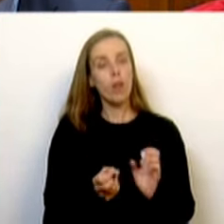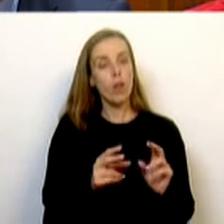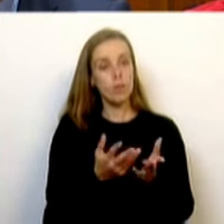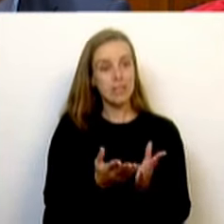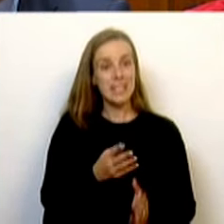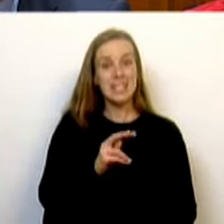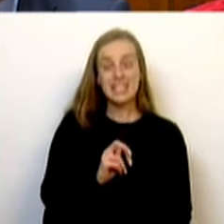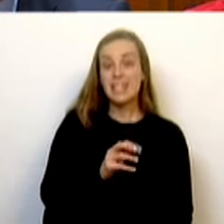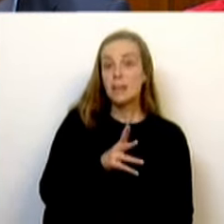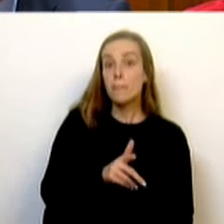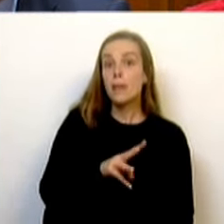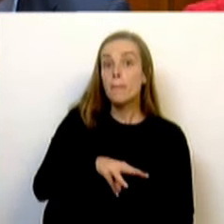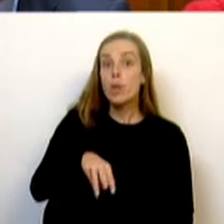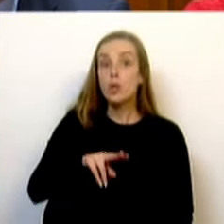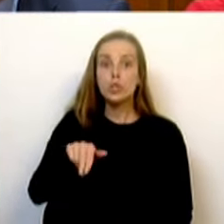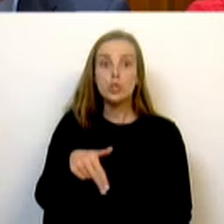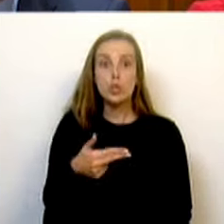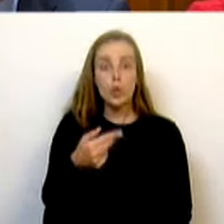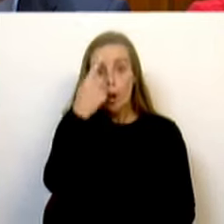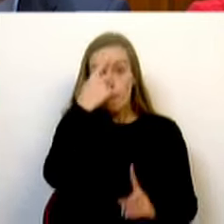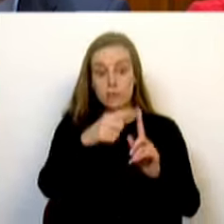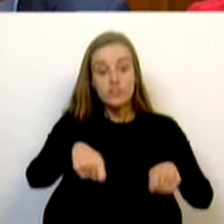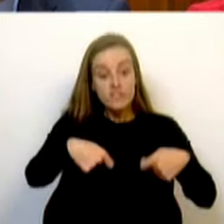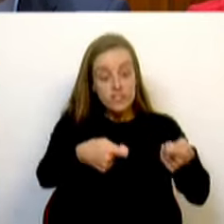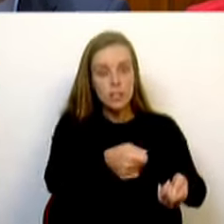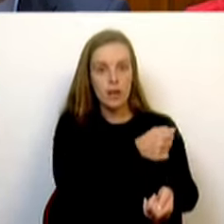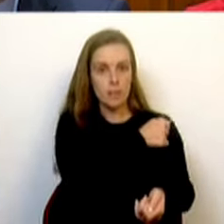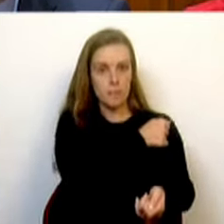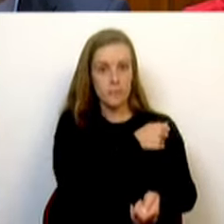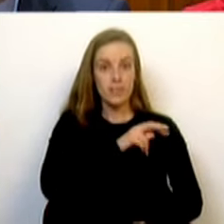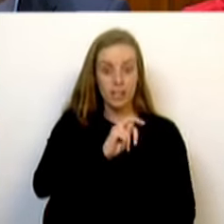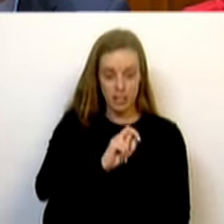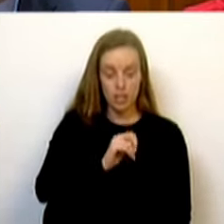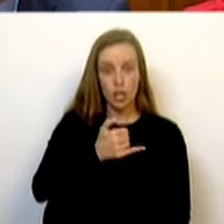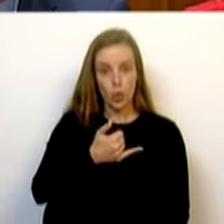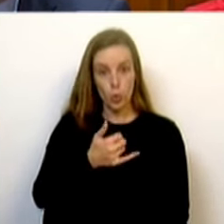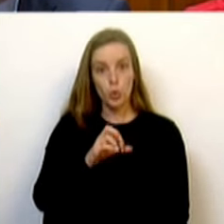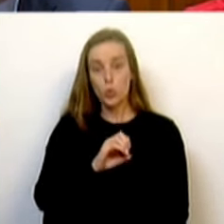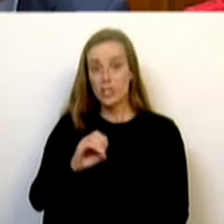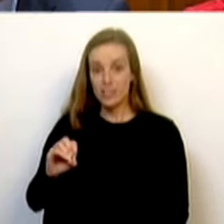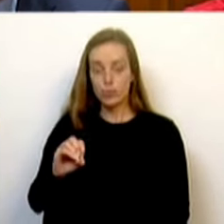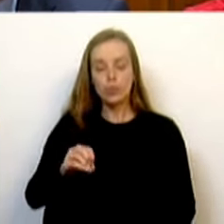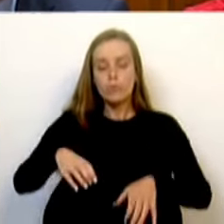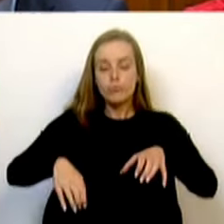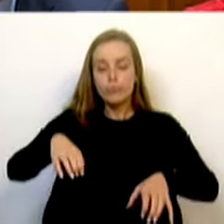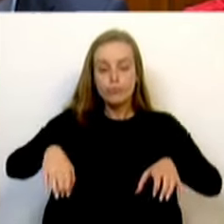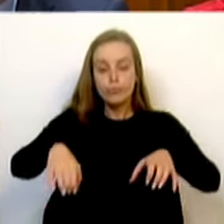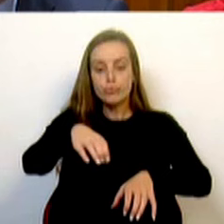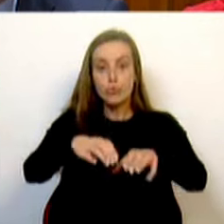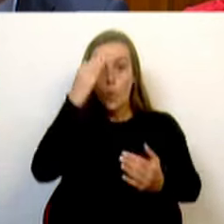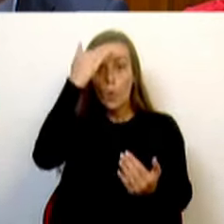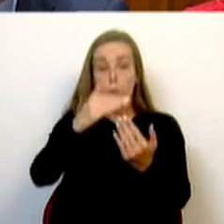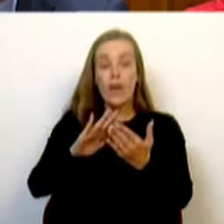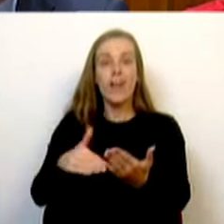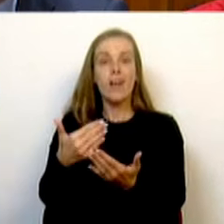são mais de 3 mil milhões de euros para investir em habitação. 32.800 fogos para estarem concluídos até